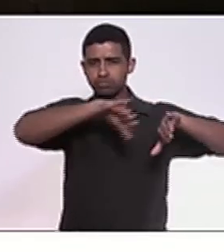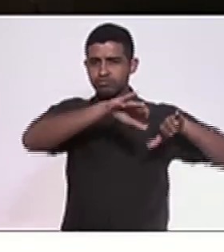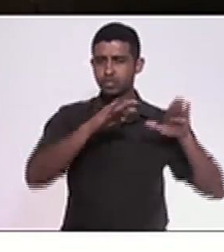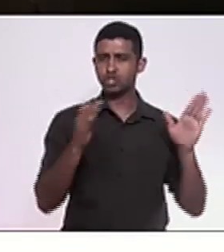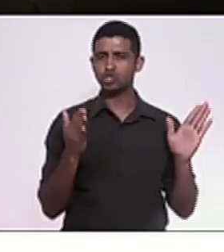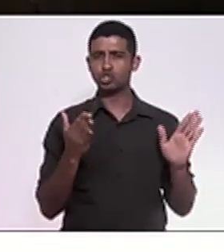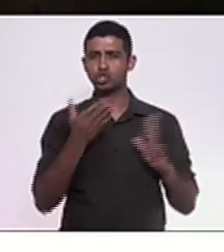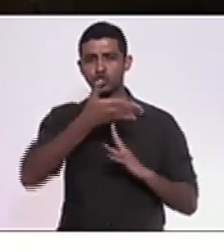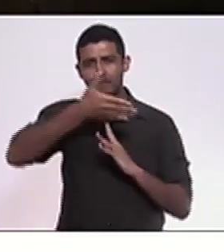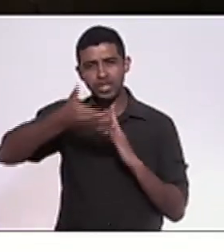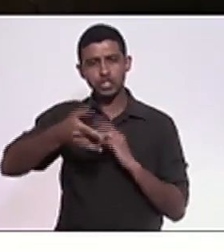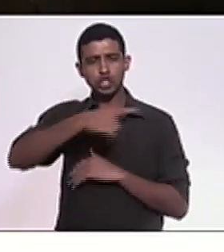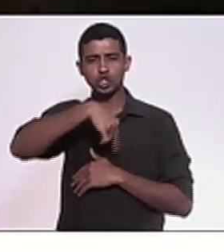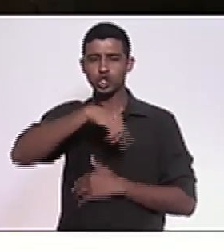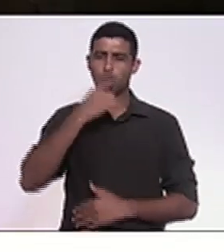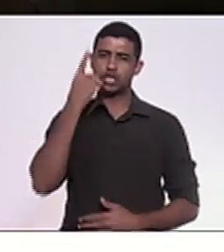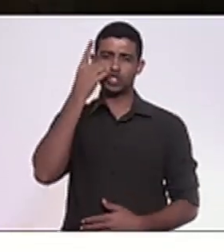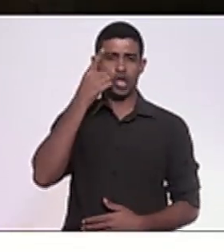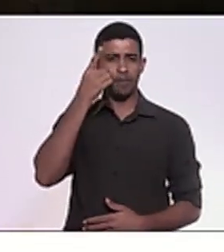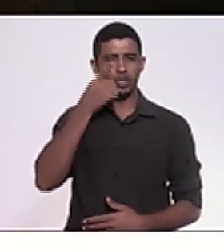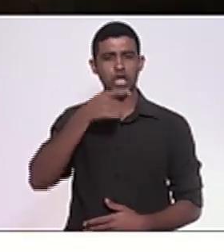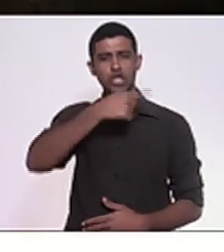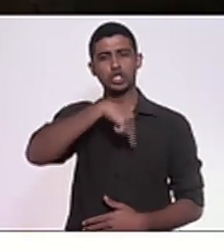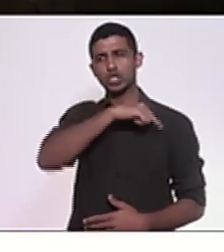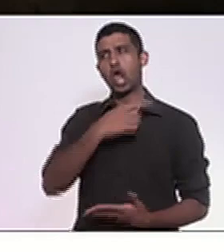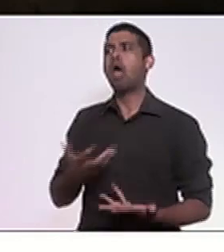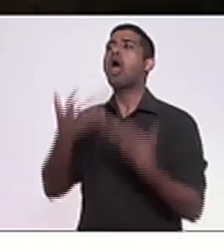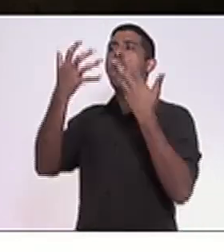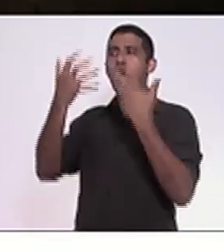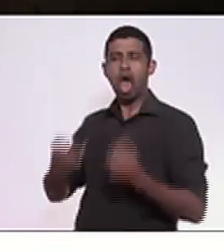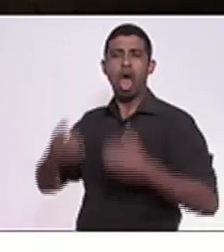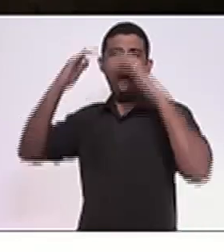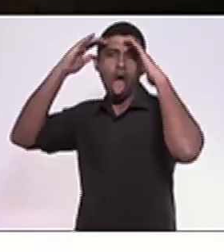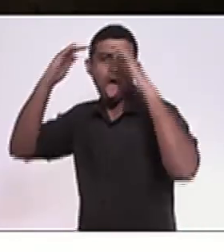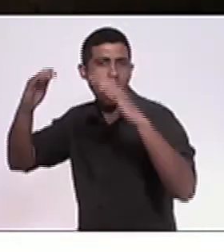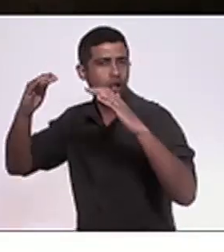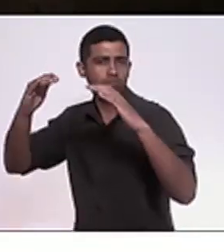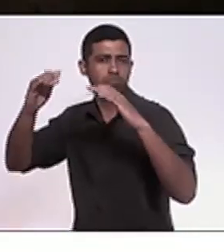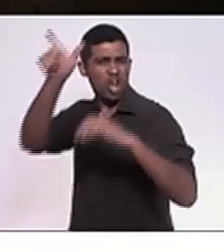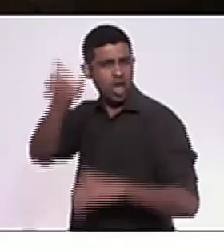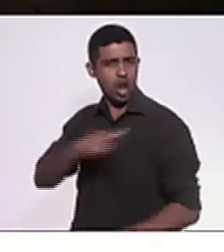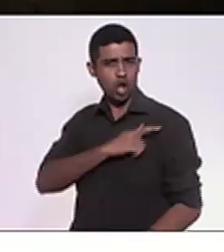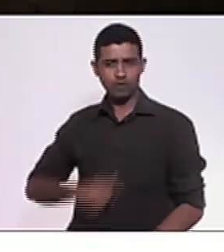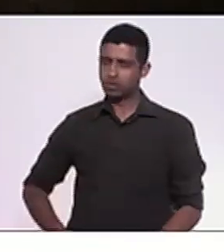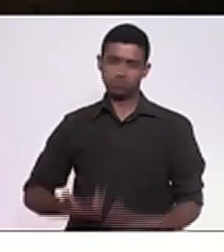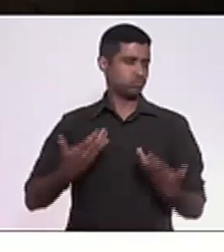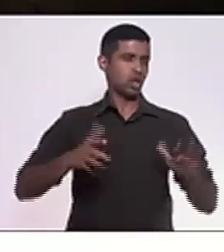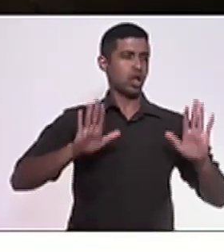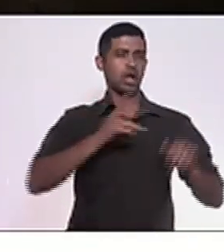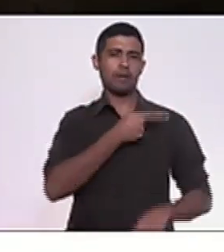e nós, deputados, não temos que ser subservientes ao governador. Sem mais, presidente. Obrigado,